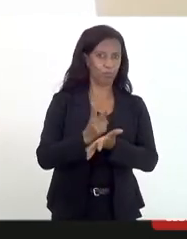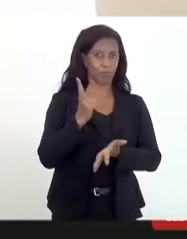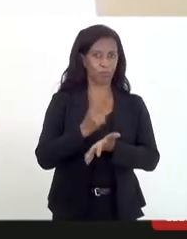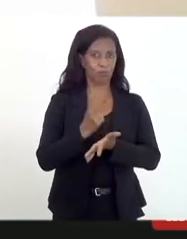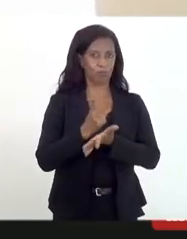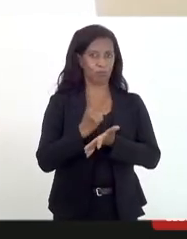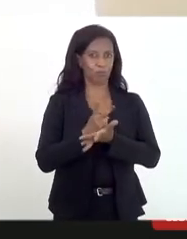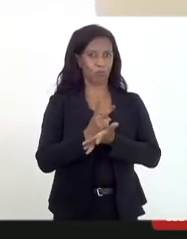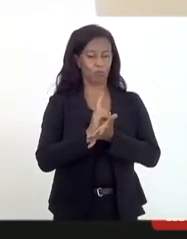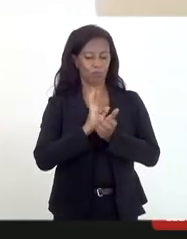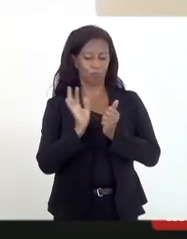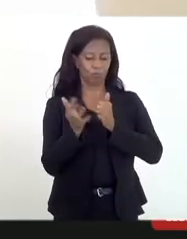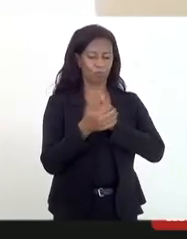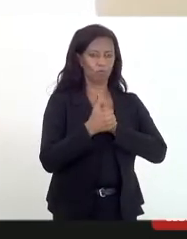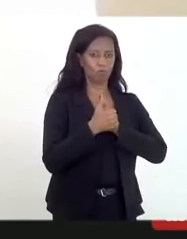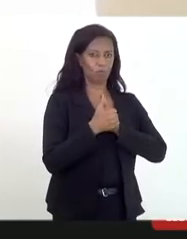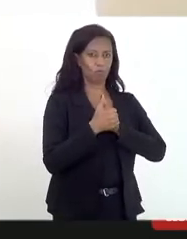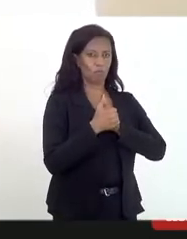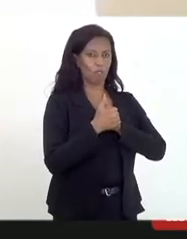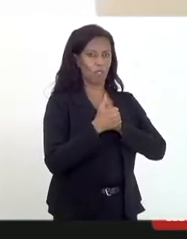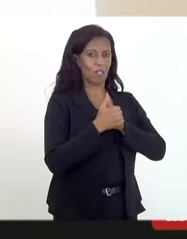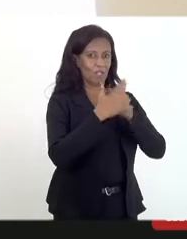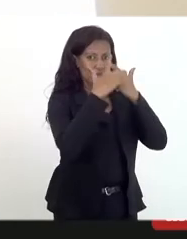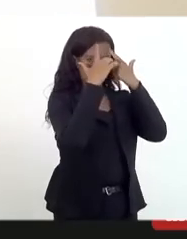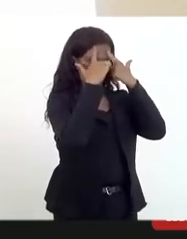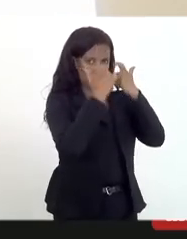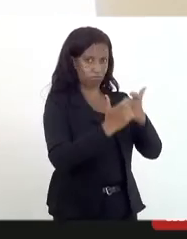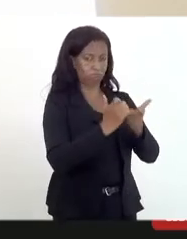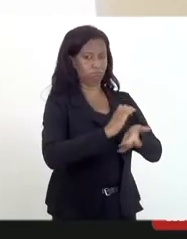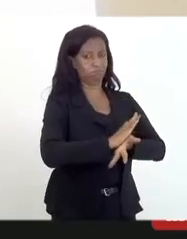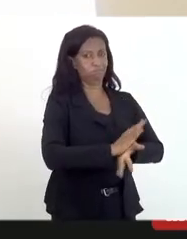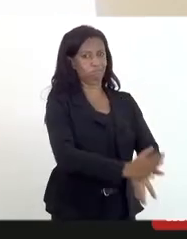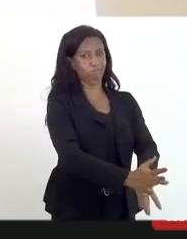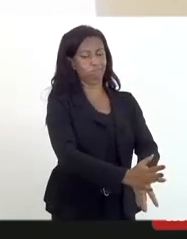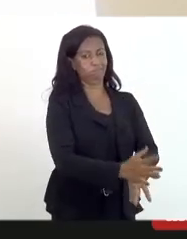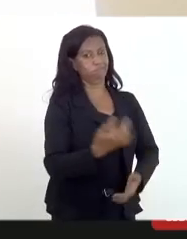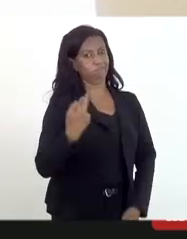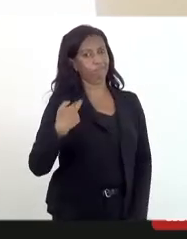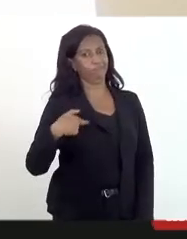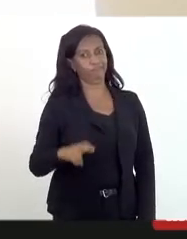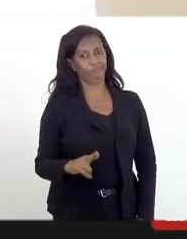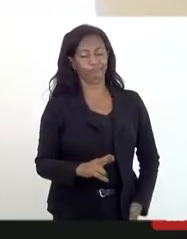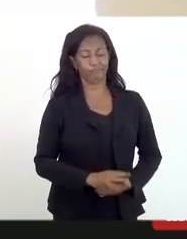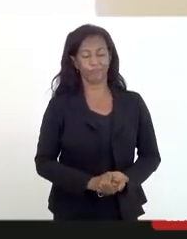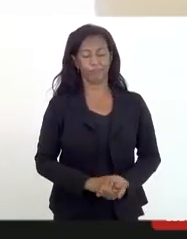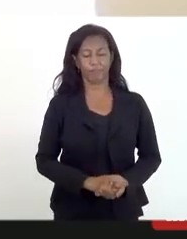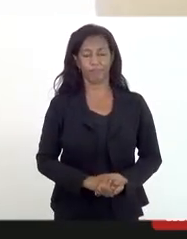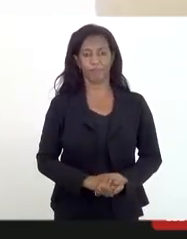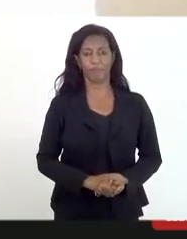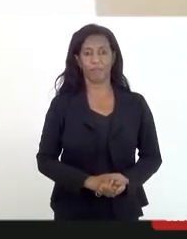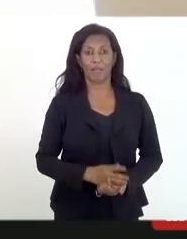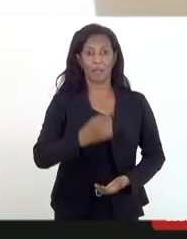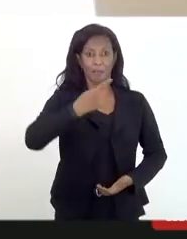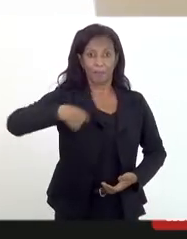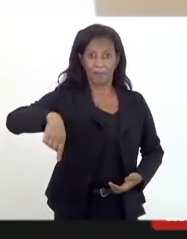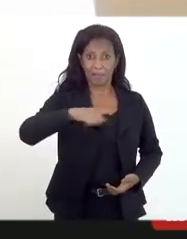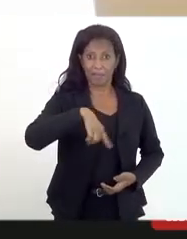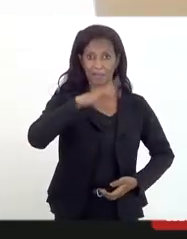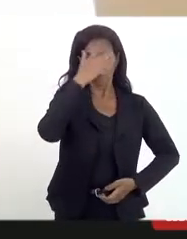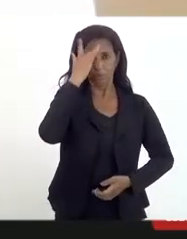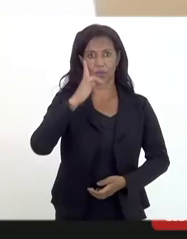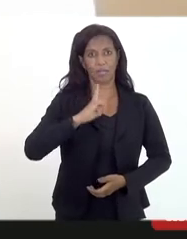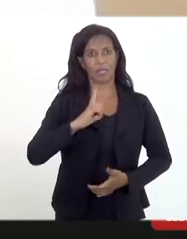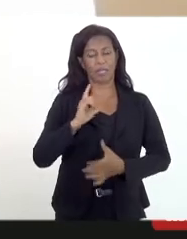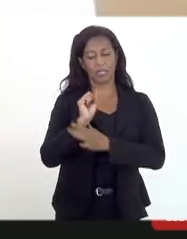cifra oculta dessas múltiplas violações, desse racismo religioso tão disseminado. Para que essas pessoas tenham segurança,